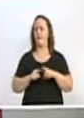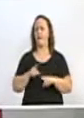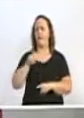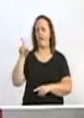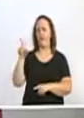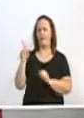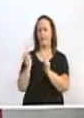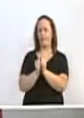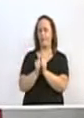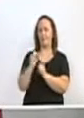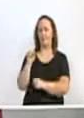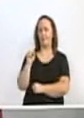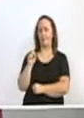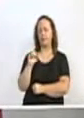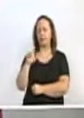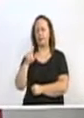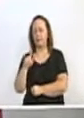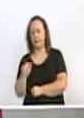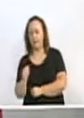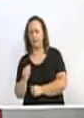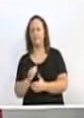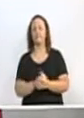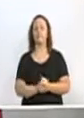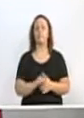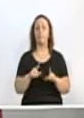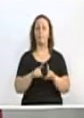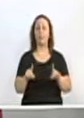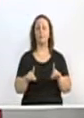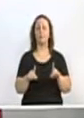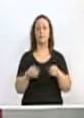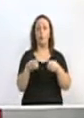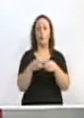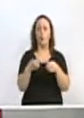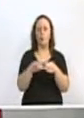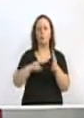companheiros do sindicato, passávamos por mentirosos.